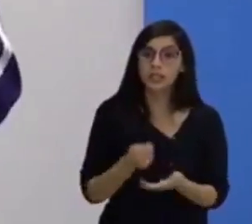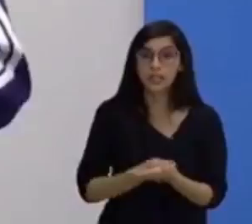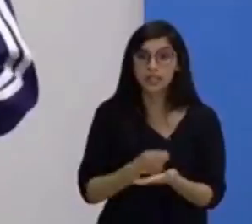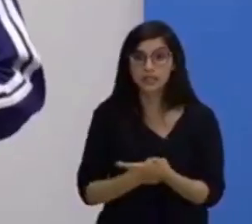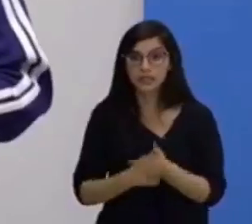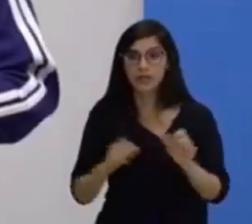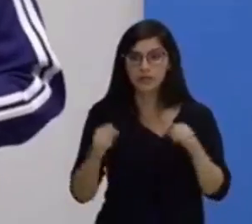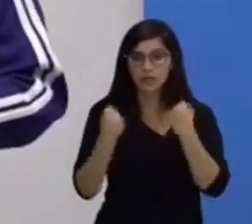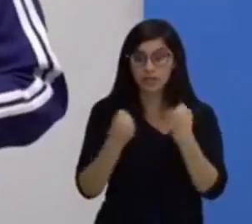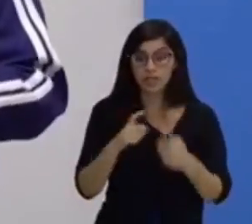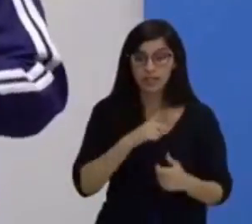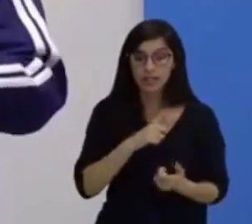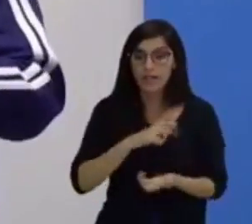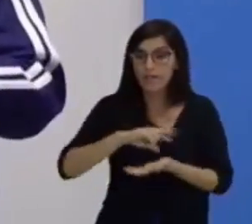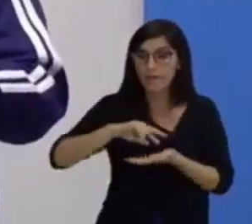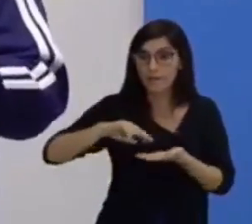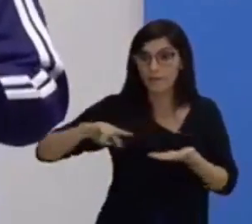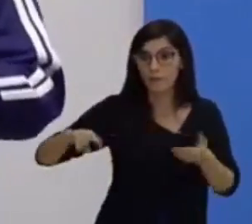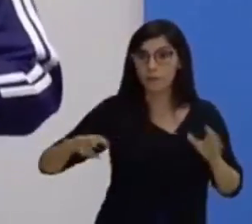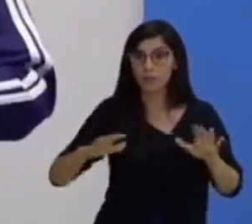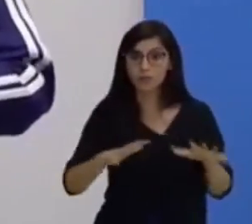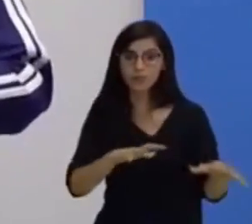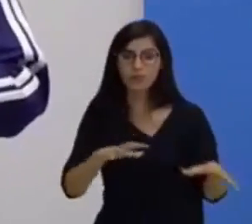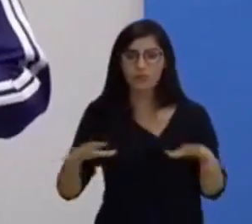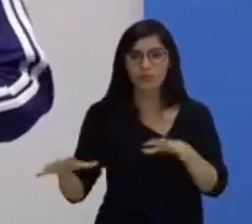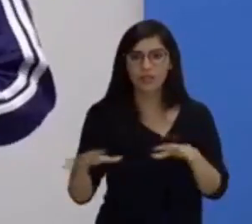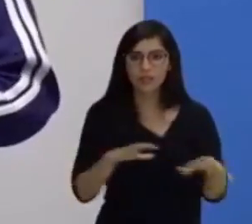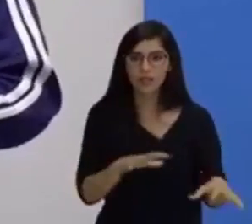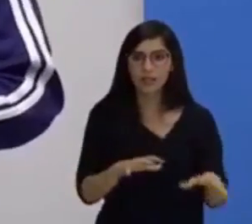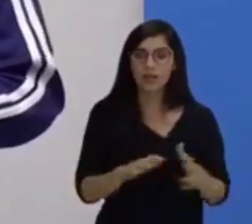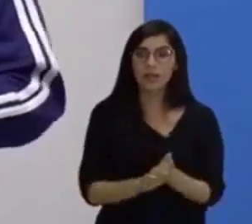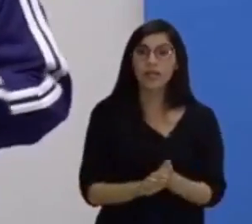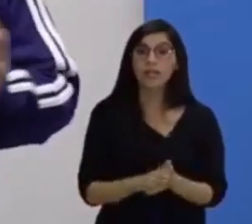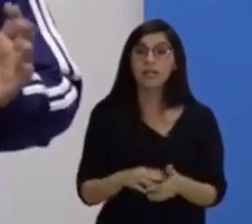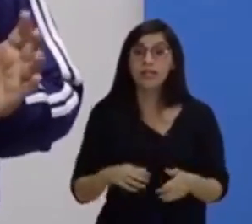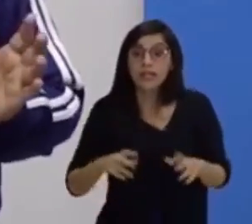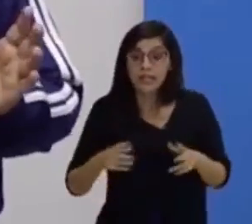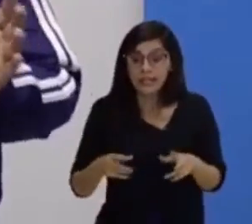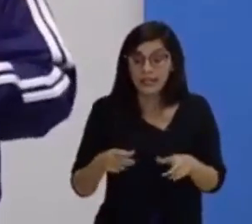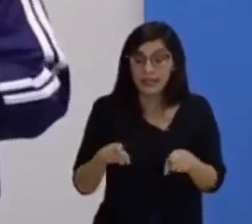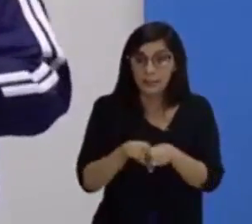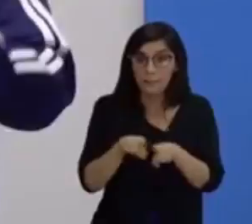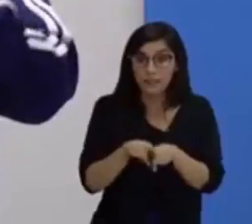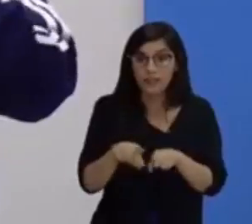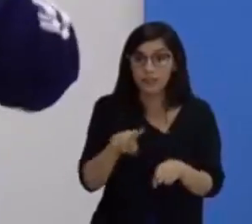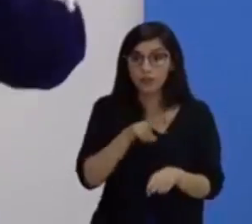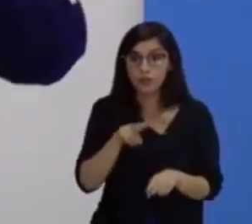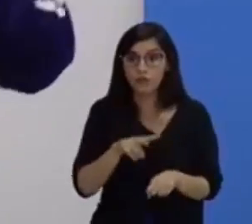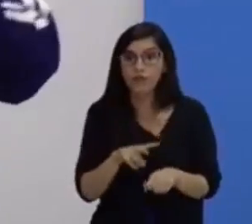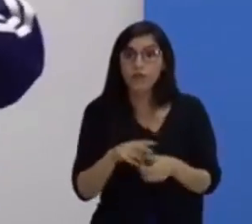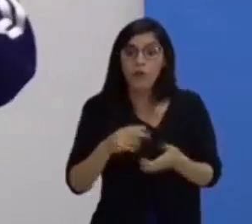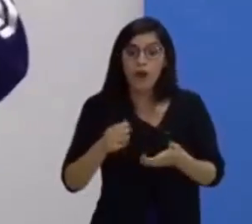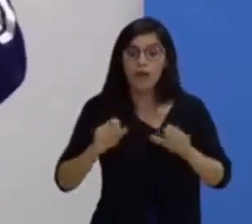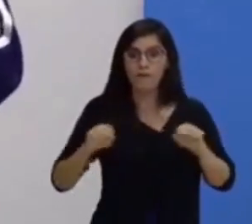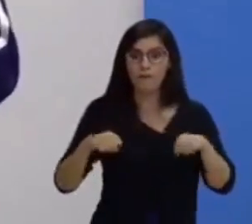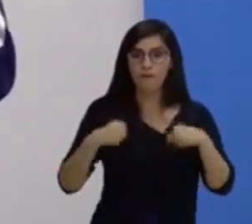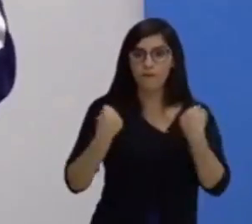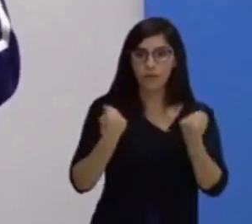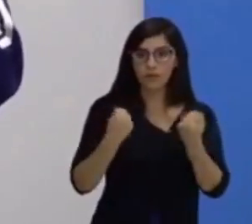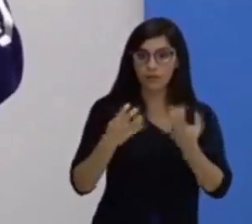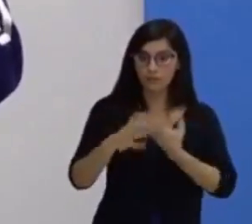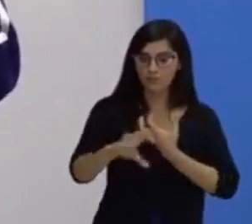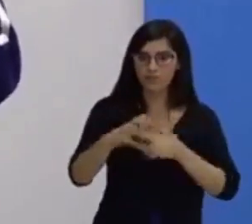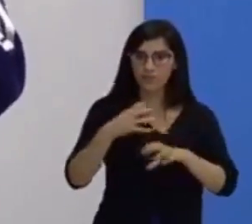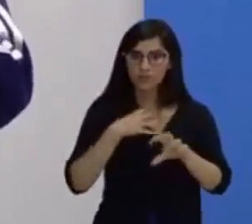movimentar. E nós falamos também de força de reação. O que é a força de reação? É a força que,